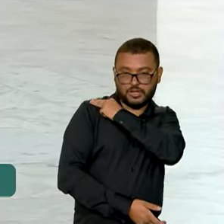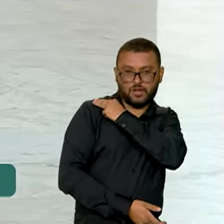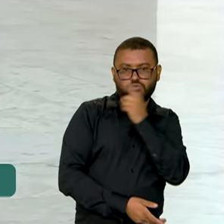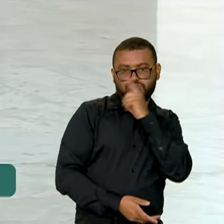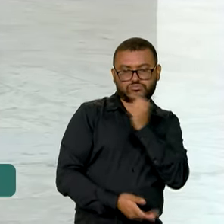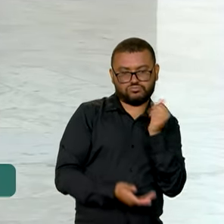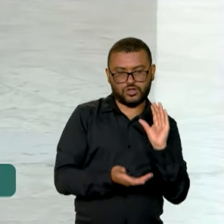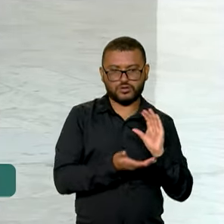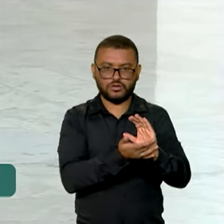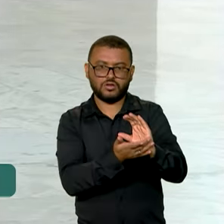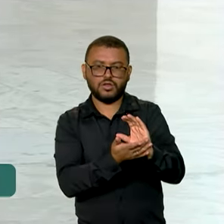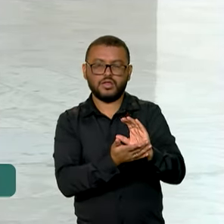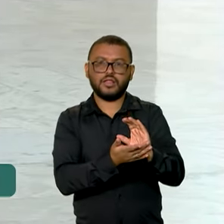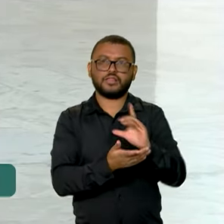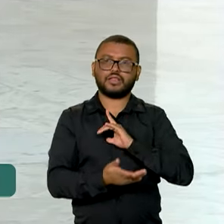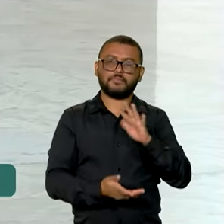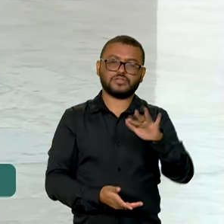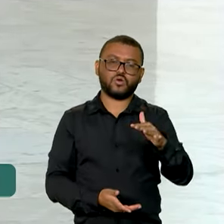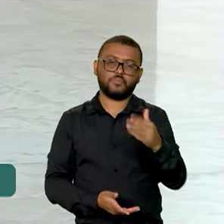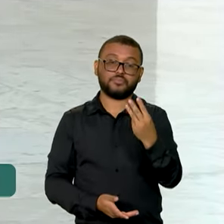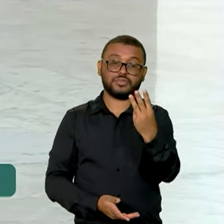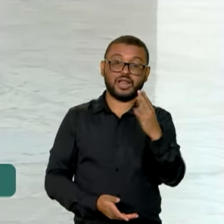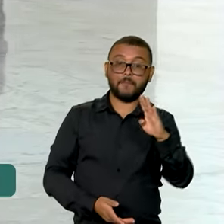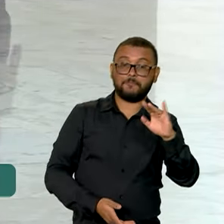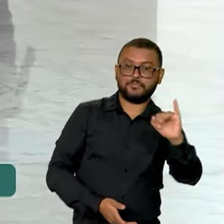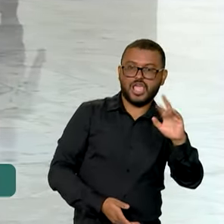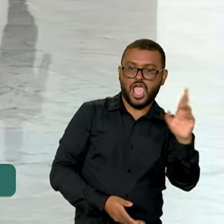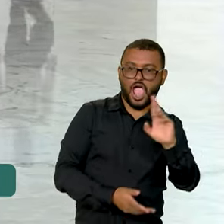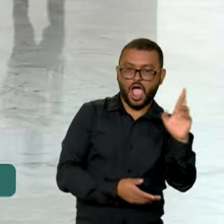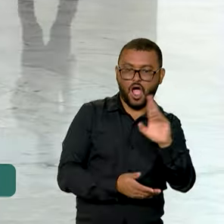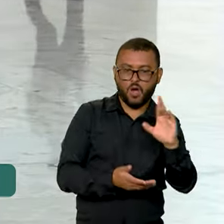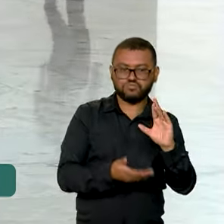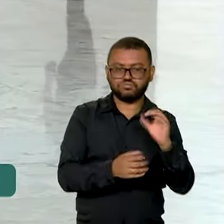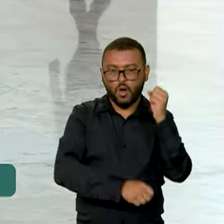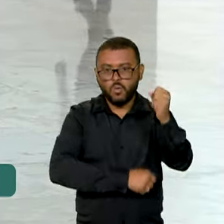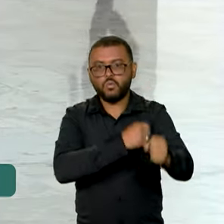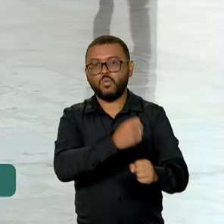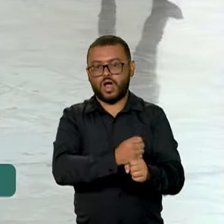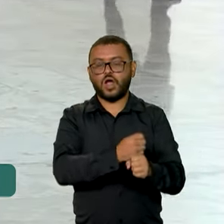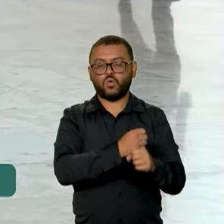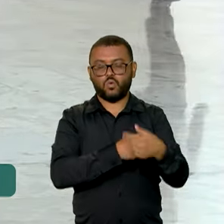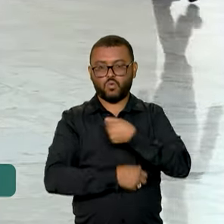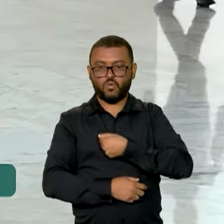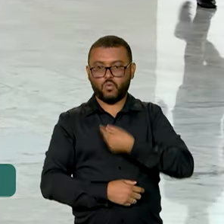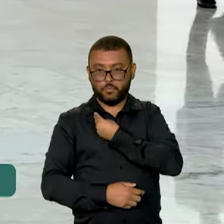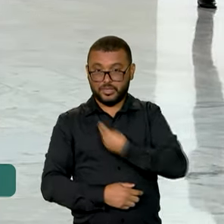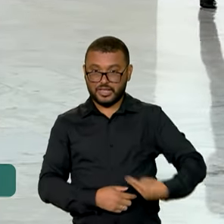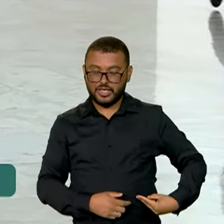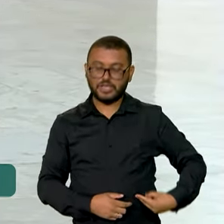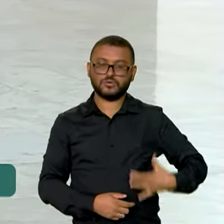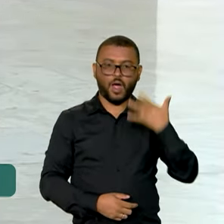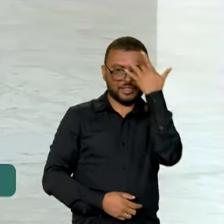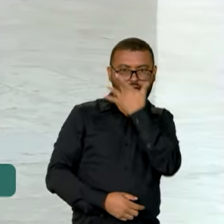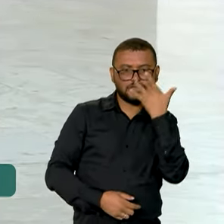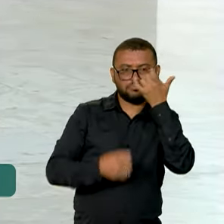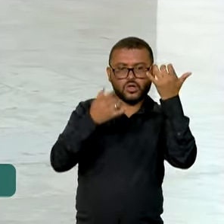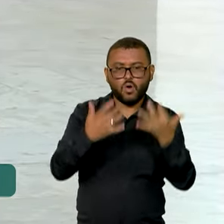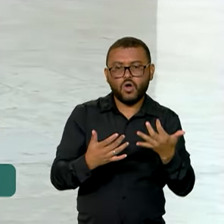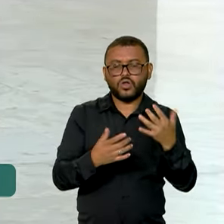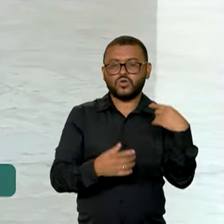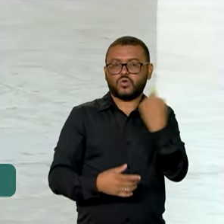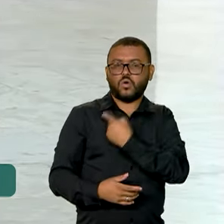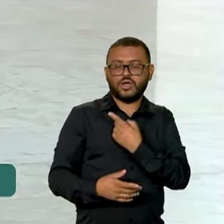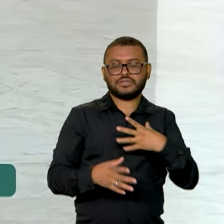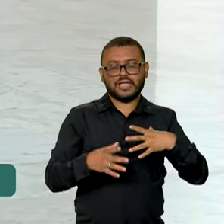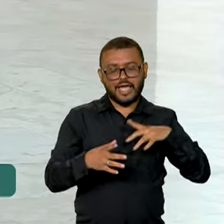Com um custo adicional de cerca de 3 bilhões de reais por ano, segundo o ministro Fernando Haddad, a ideia é